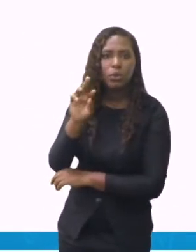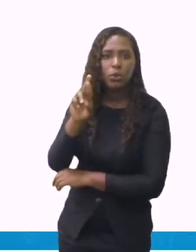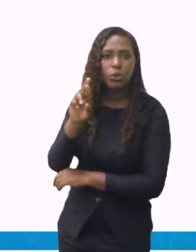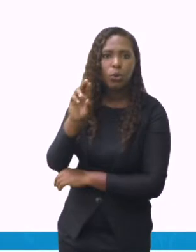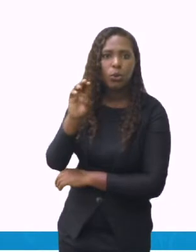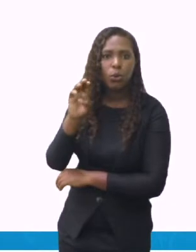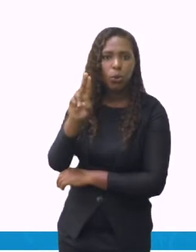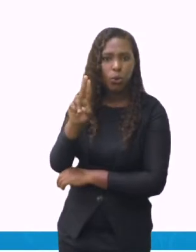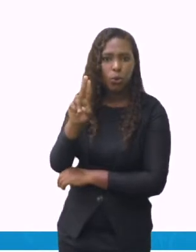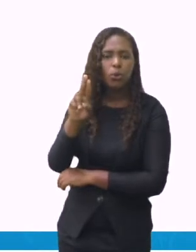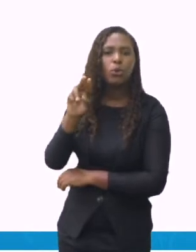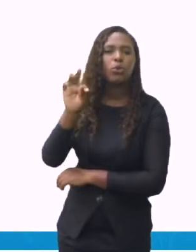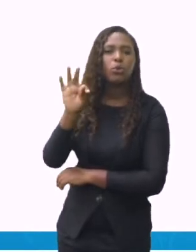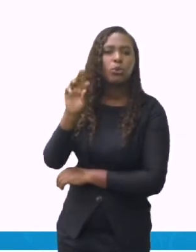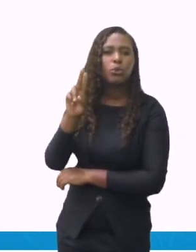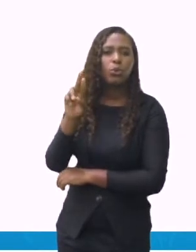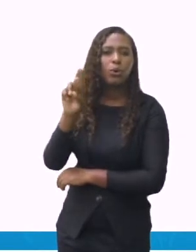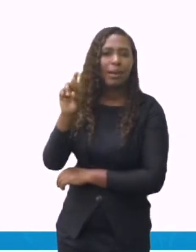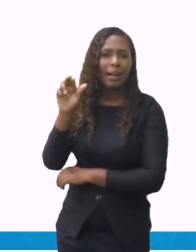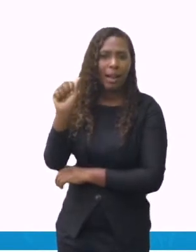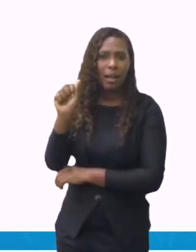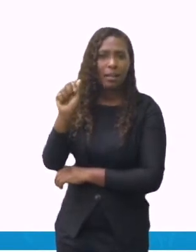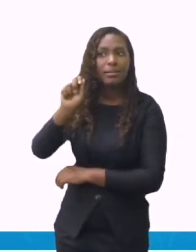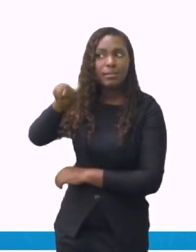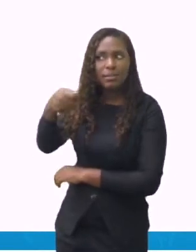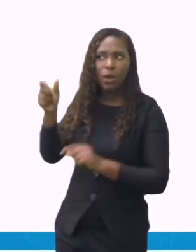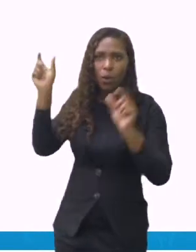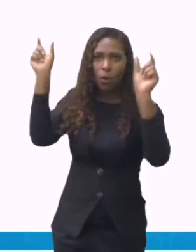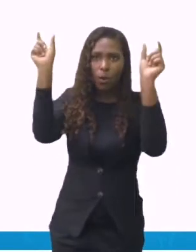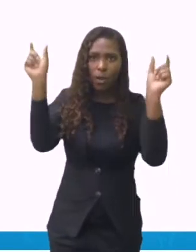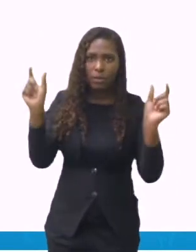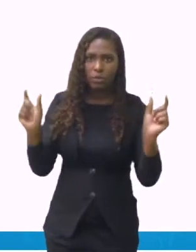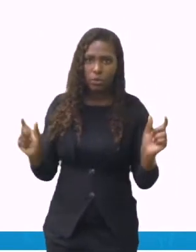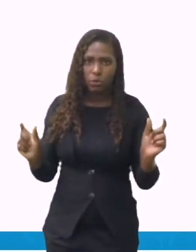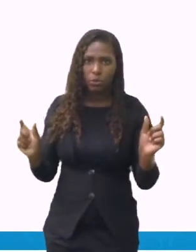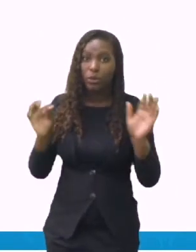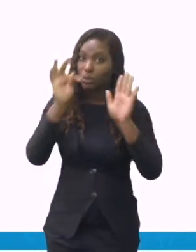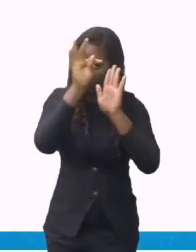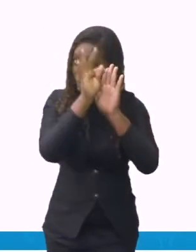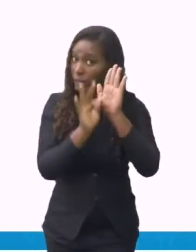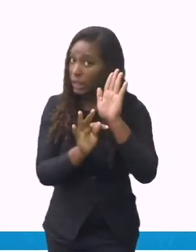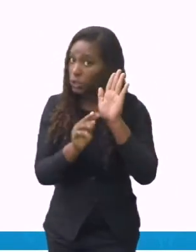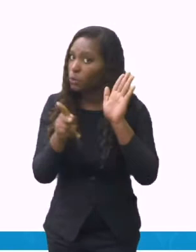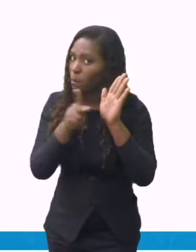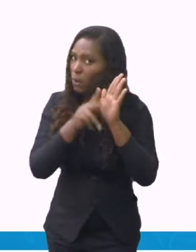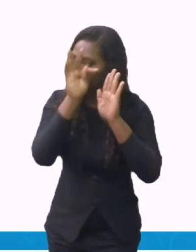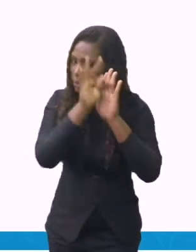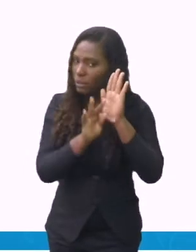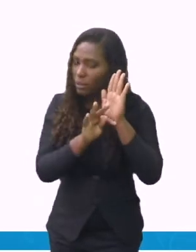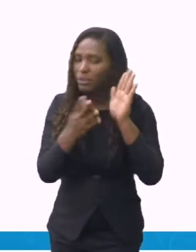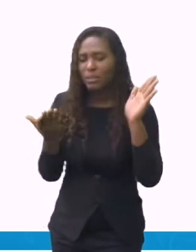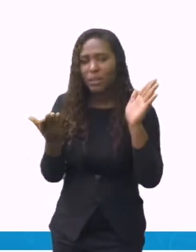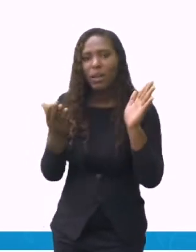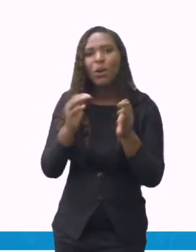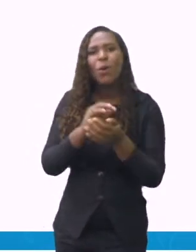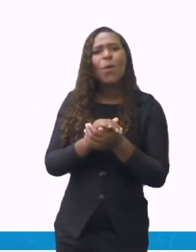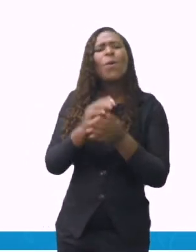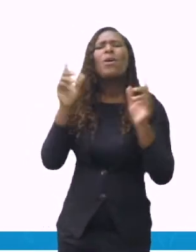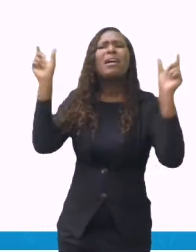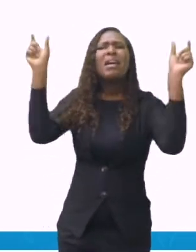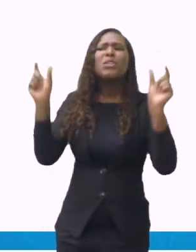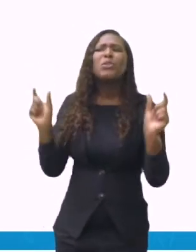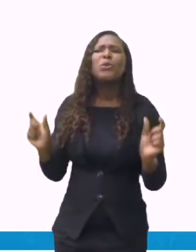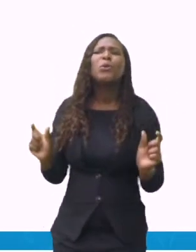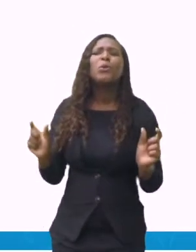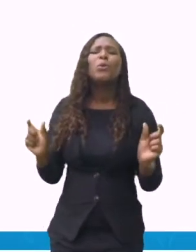Então eles têm características próprias, eles são bem parecidos. Eu tenho uma forma de escrever uma receita, né?